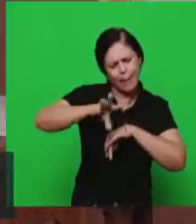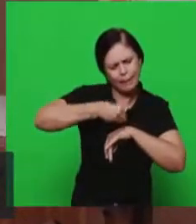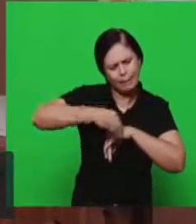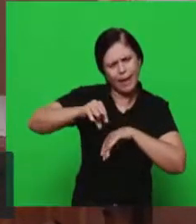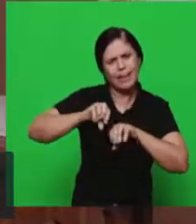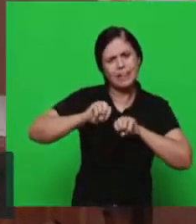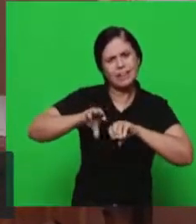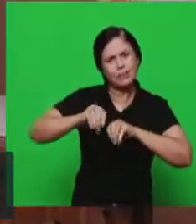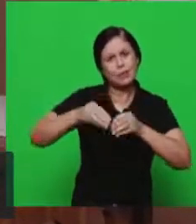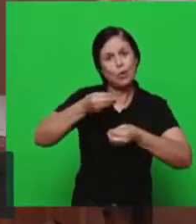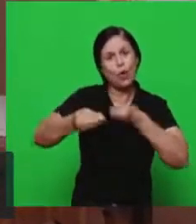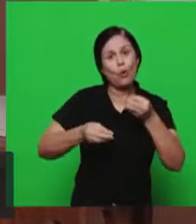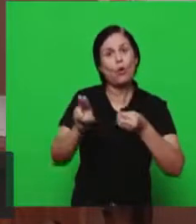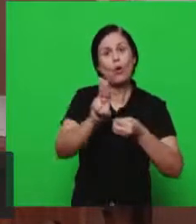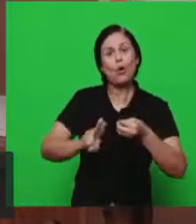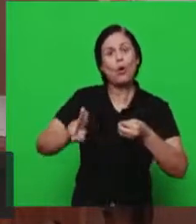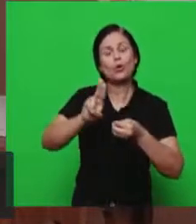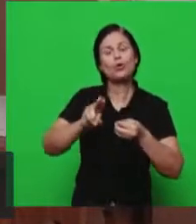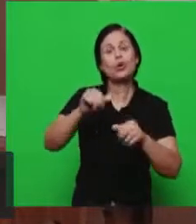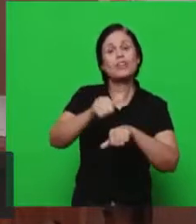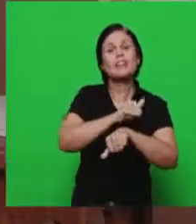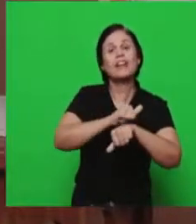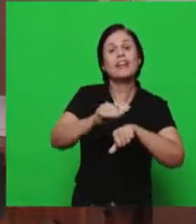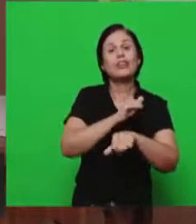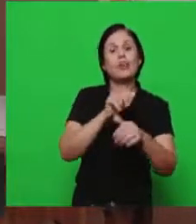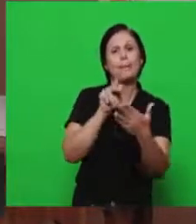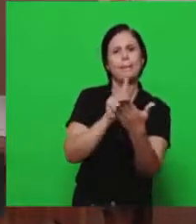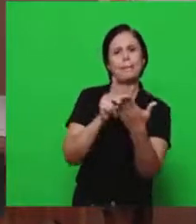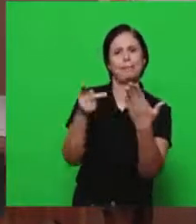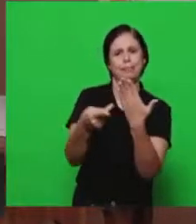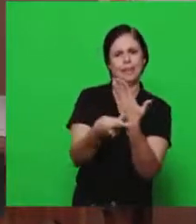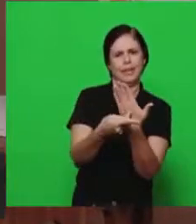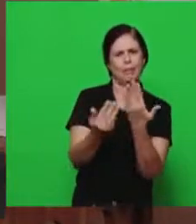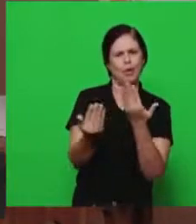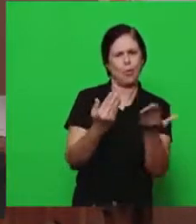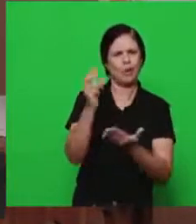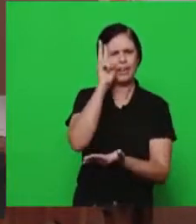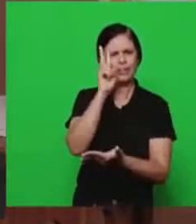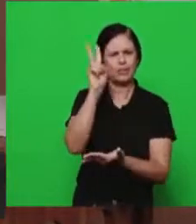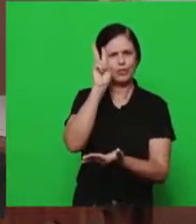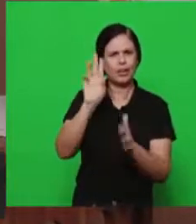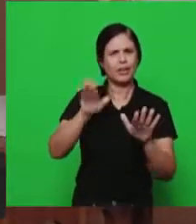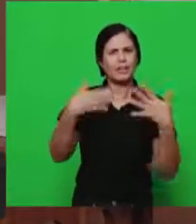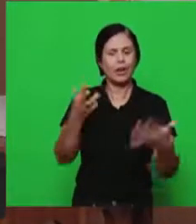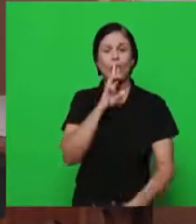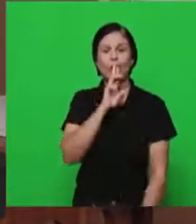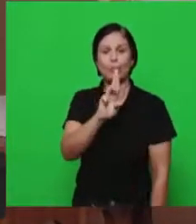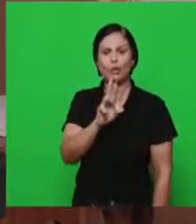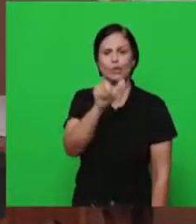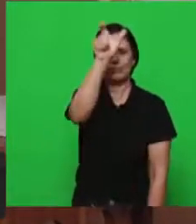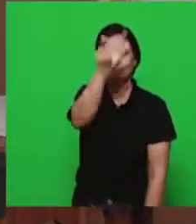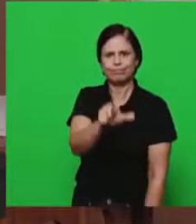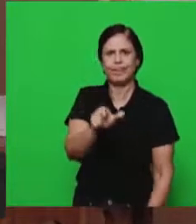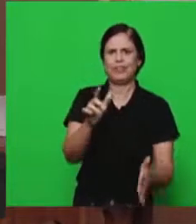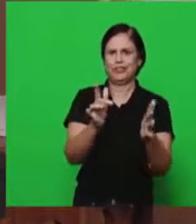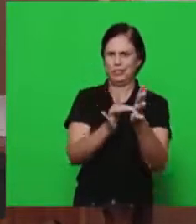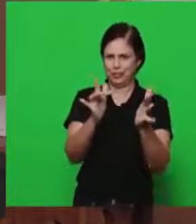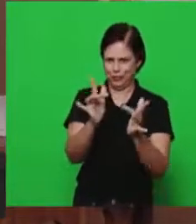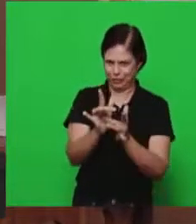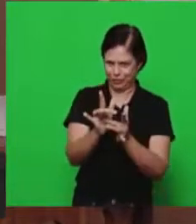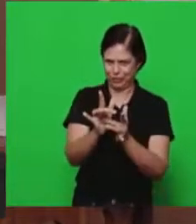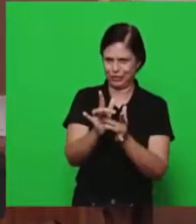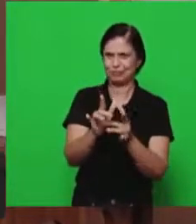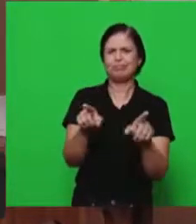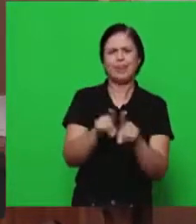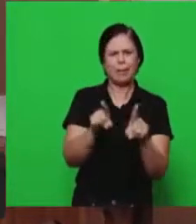parábolas, dizendo. Então, a resposta é o Senhor Jesus. Muito bem. Lá mesmo, no livro de